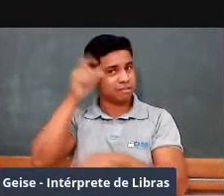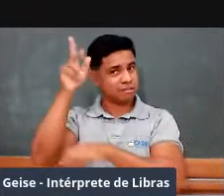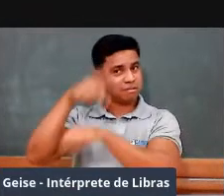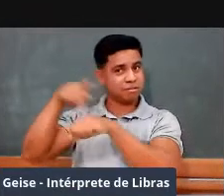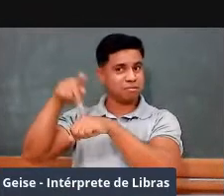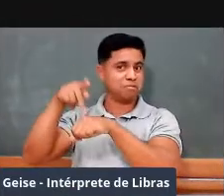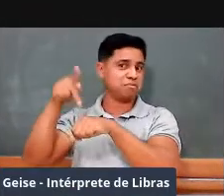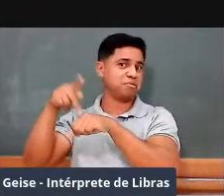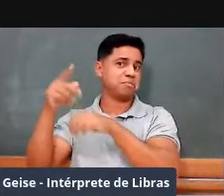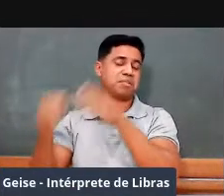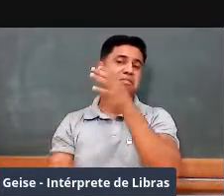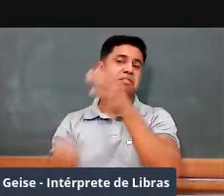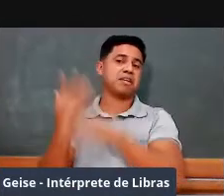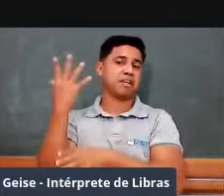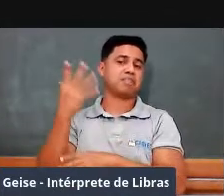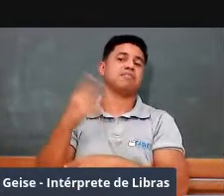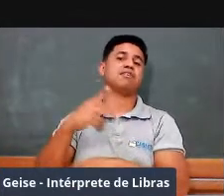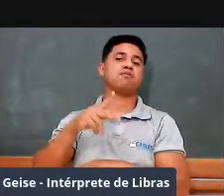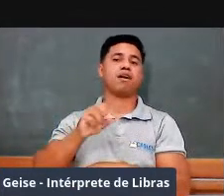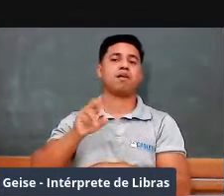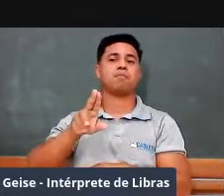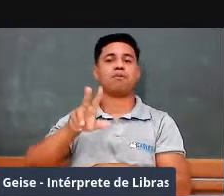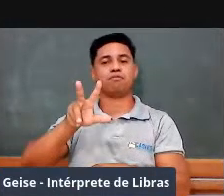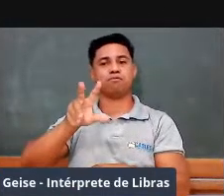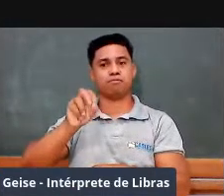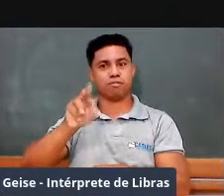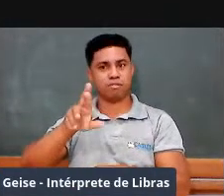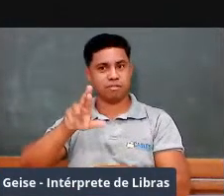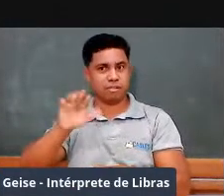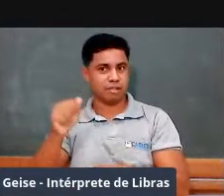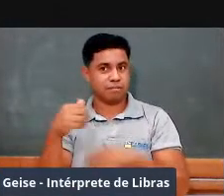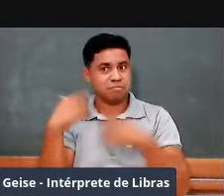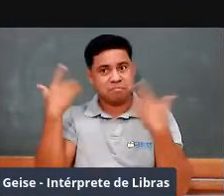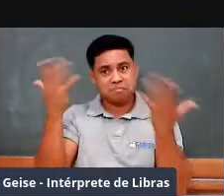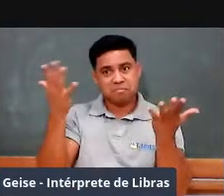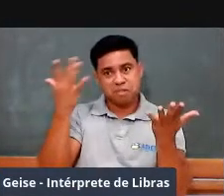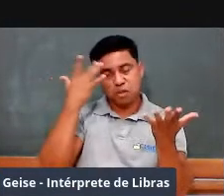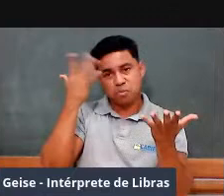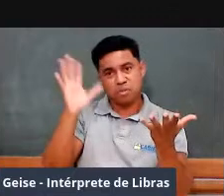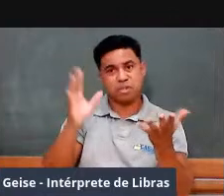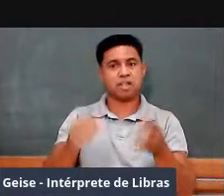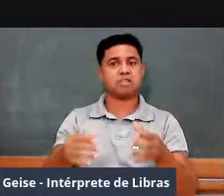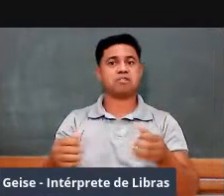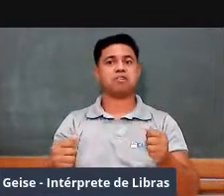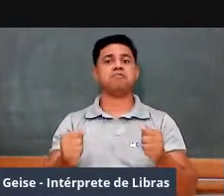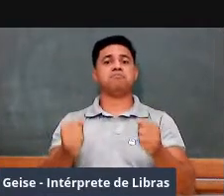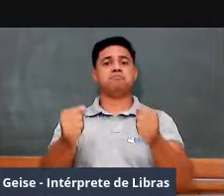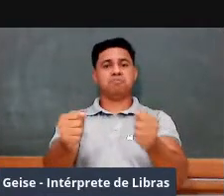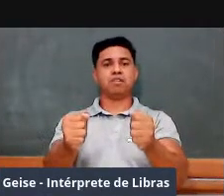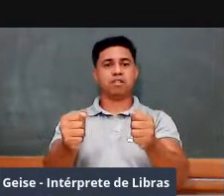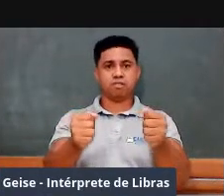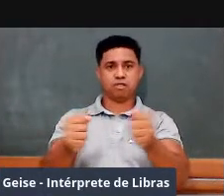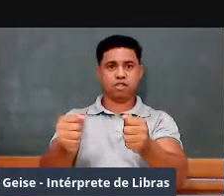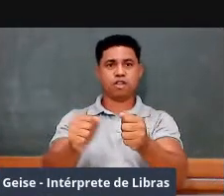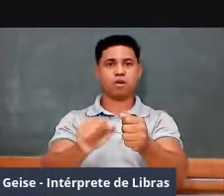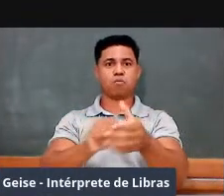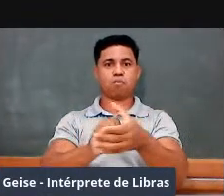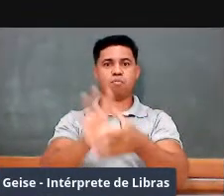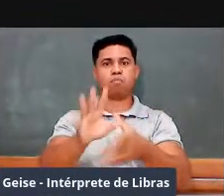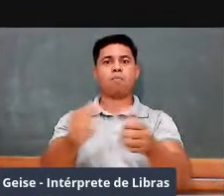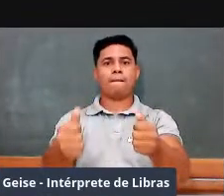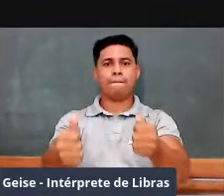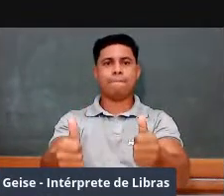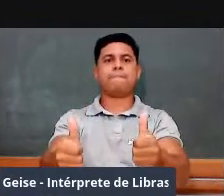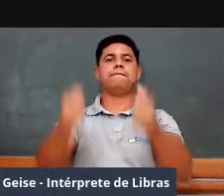o canhão à pólvora, ele não é. Ele é mais recente, recente do século XII, XIII, não é?